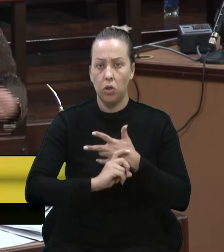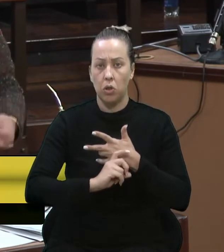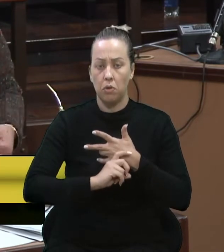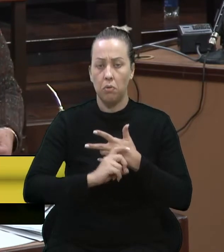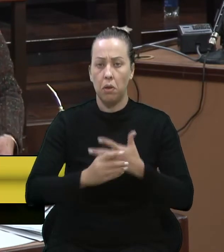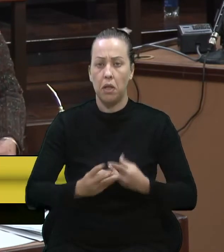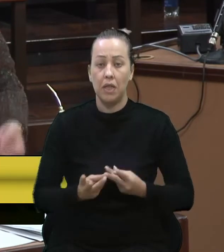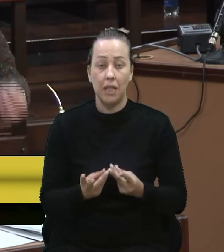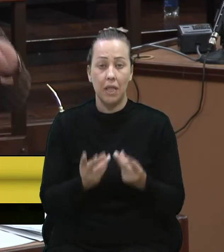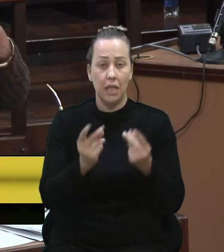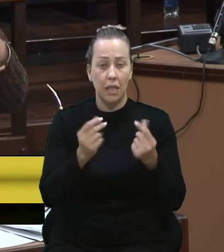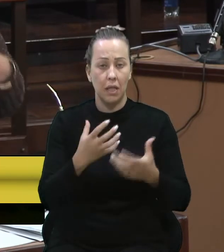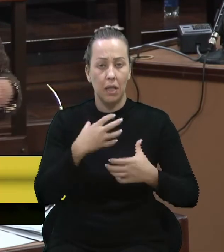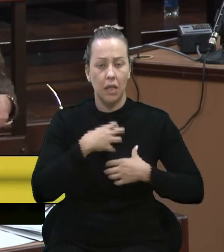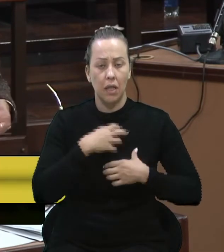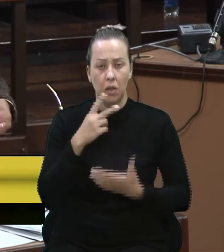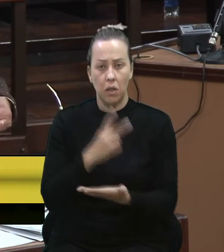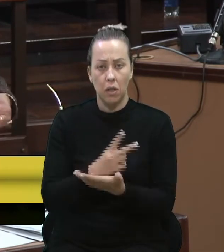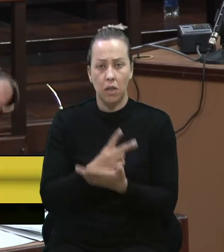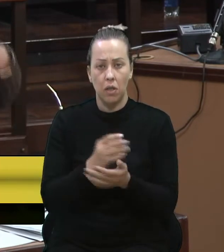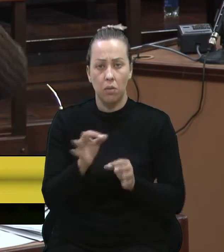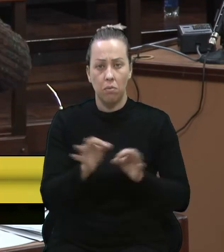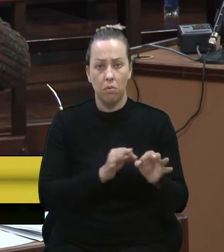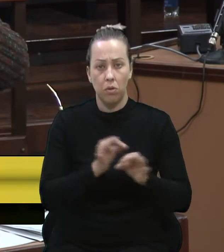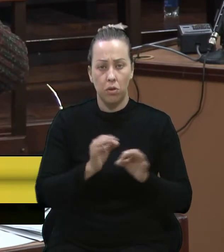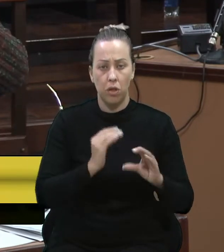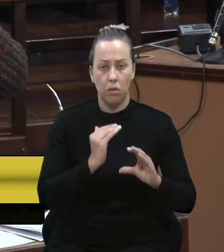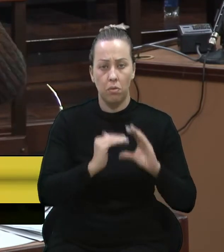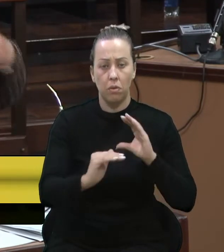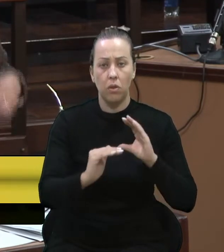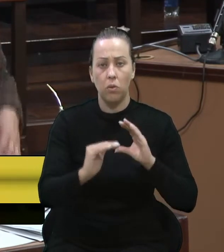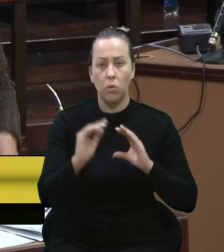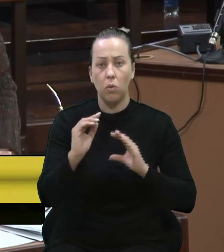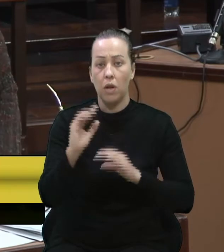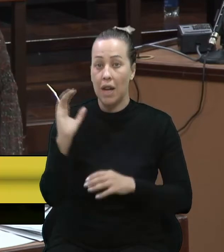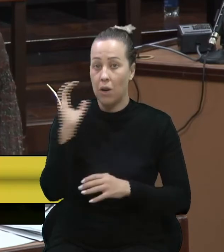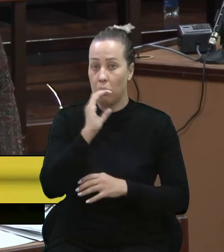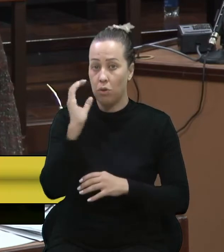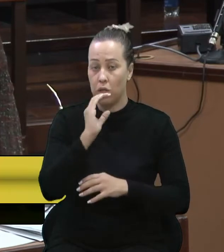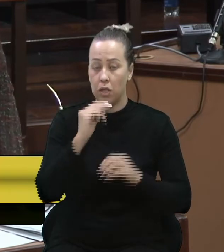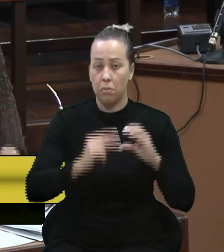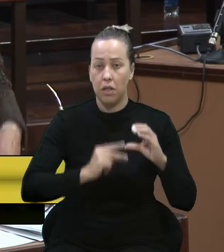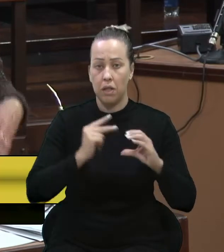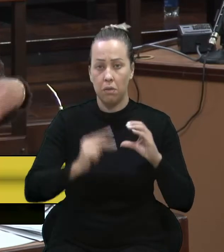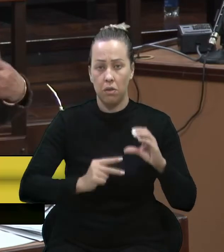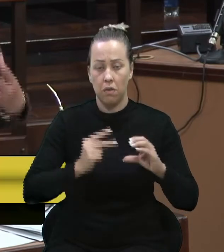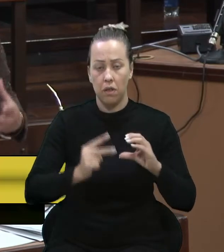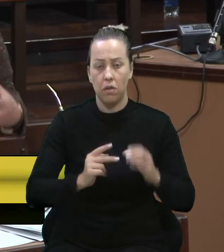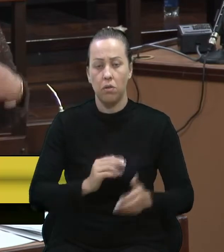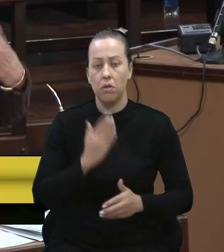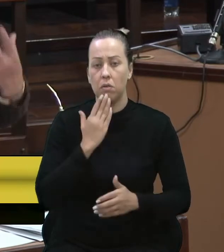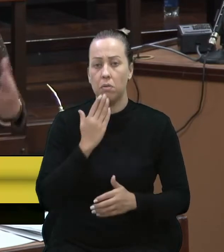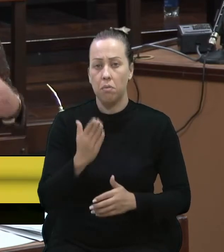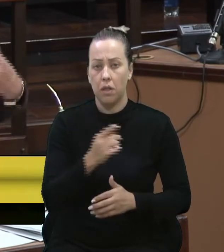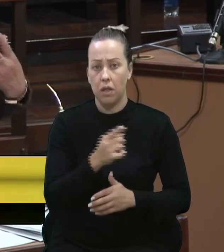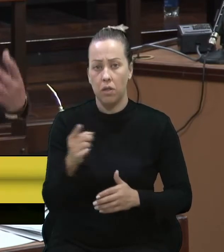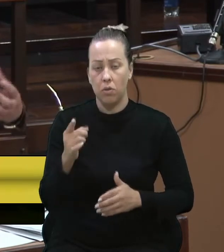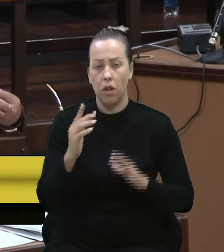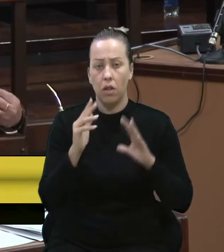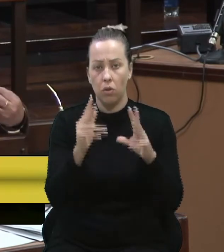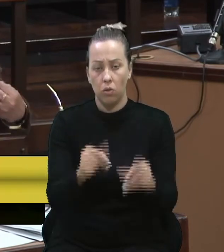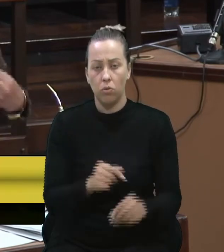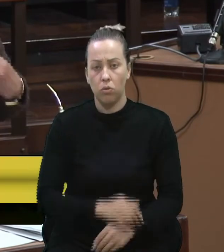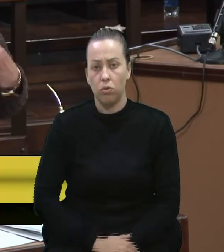sensibilidade, por ter mandado esse projeto com urgência para a Câmara de Vereadores. Então, solicito aos senhores e